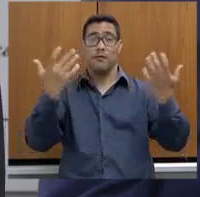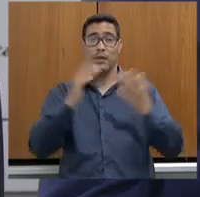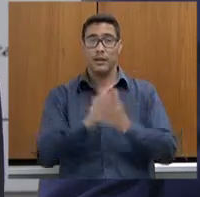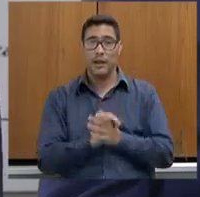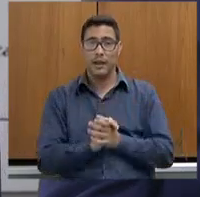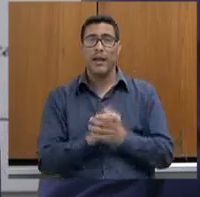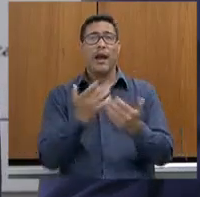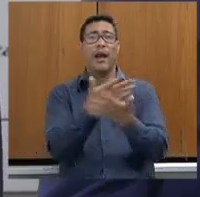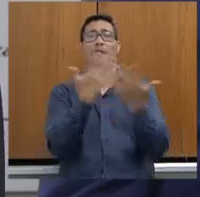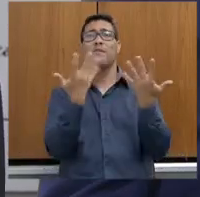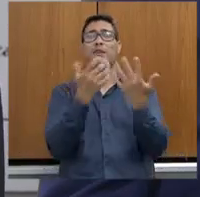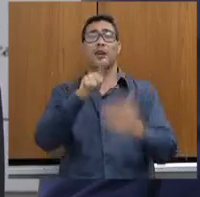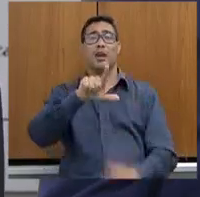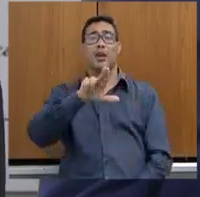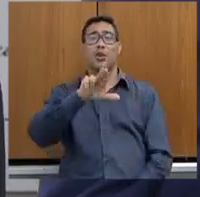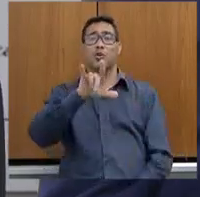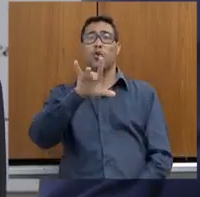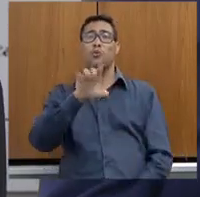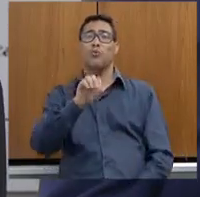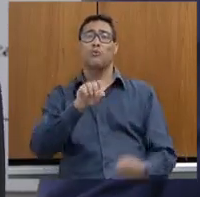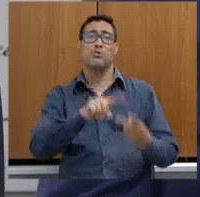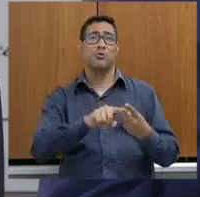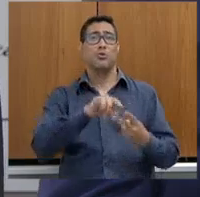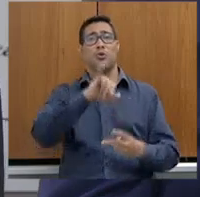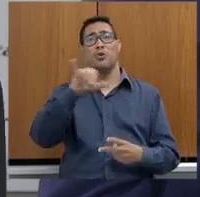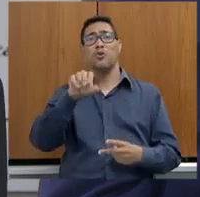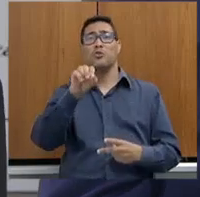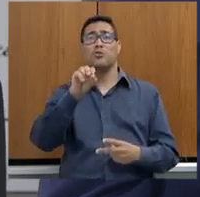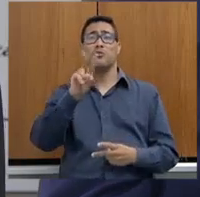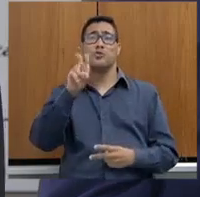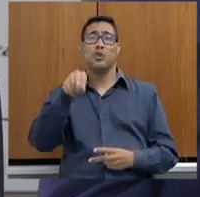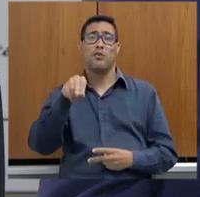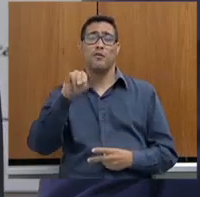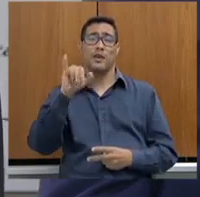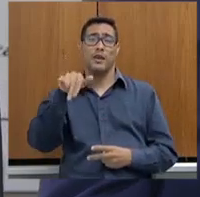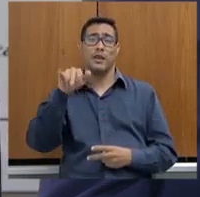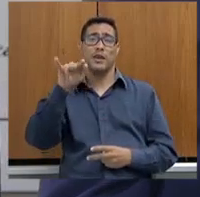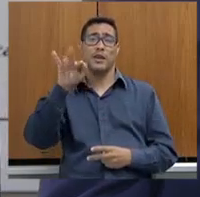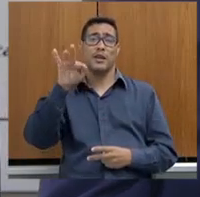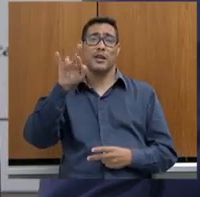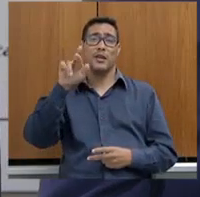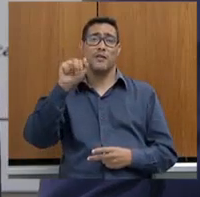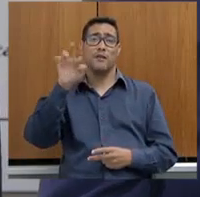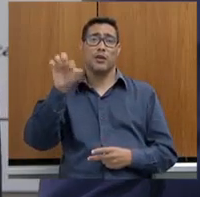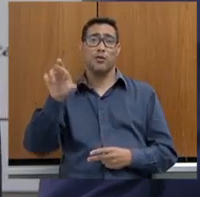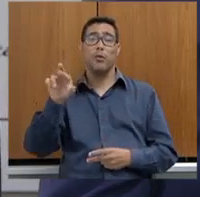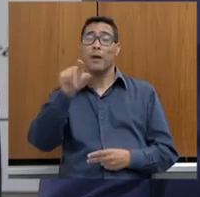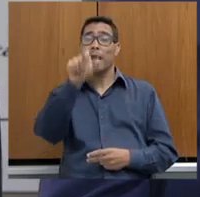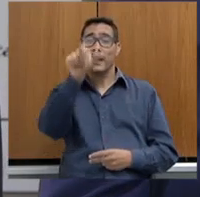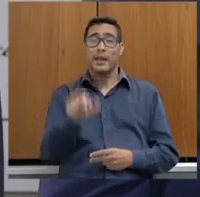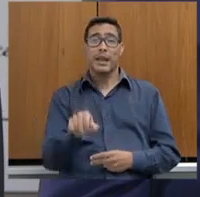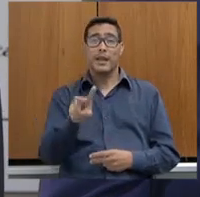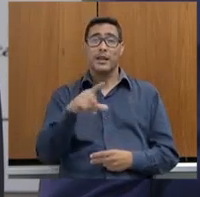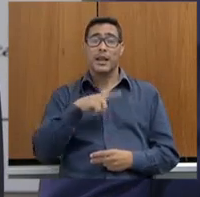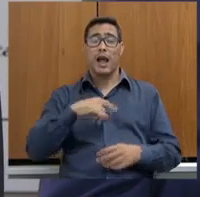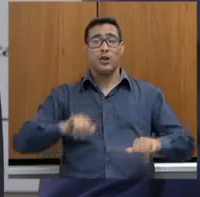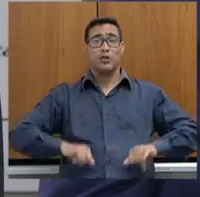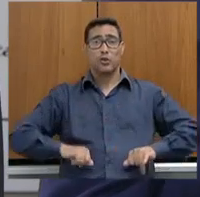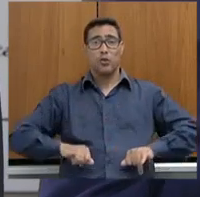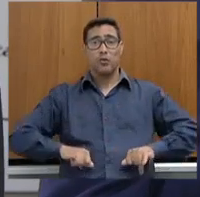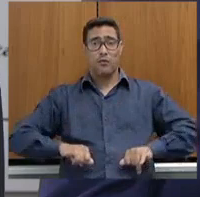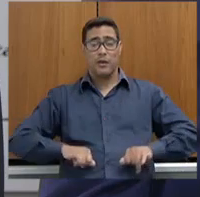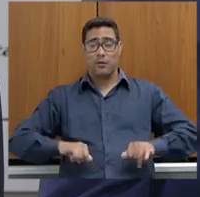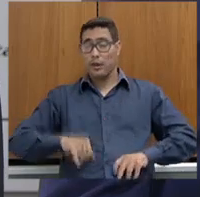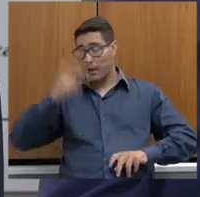lúdico, porque é o jovem infrator, não sei o quê, papapá, mas quem está sofrendo na ponta da linha é quem está sendo ameaçado por eles.